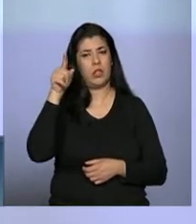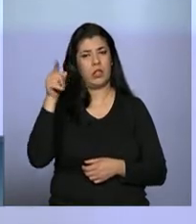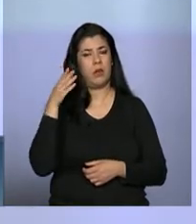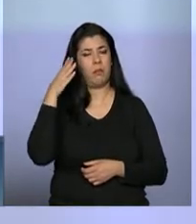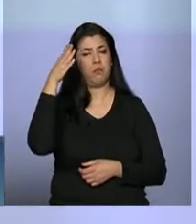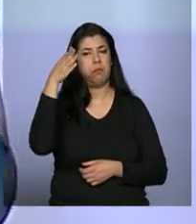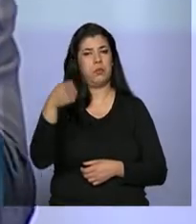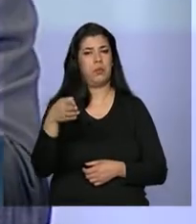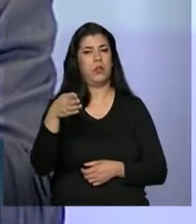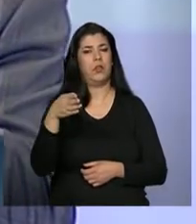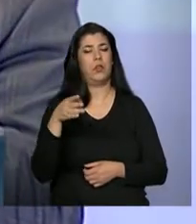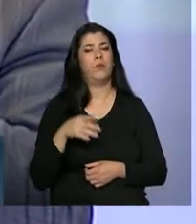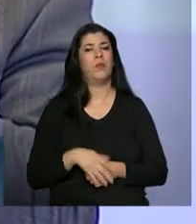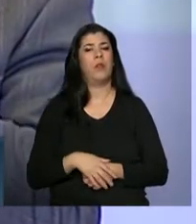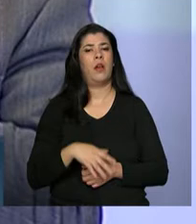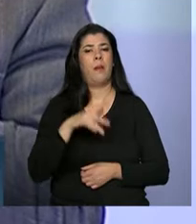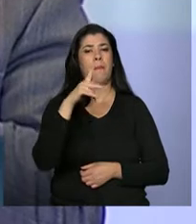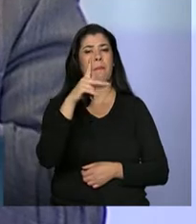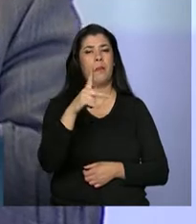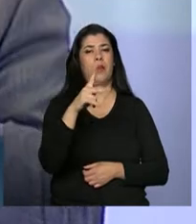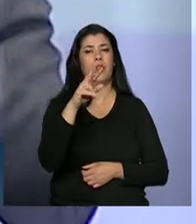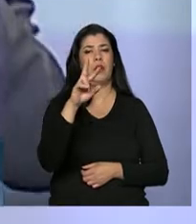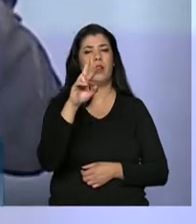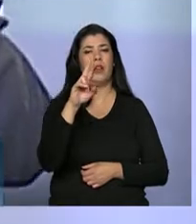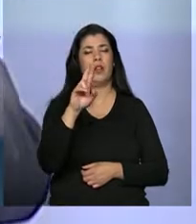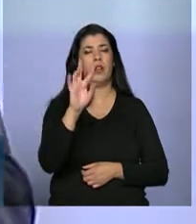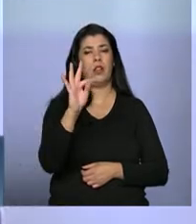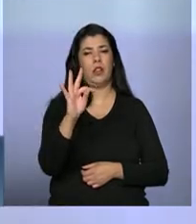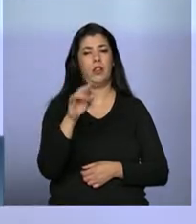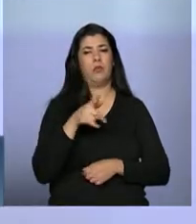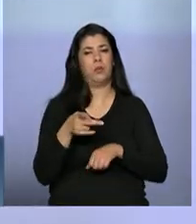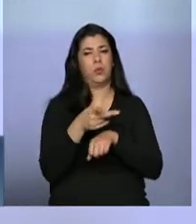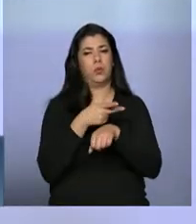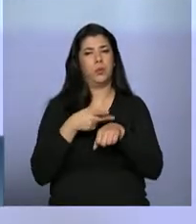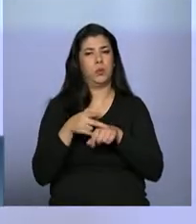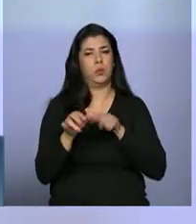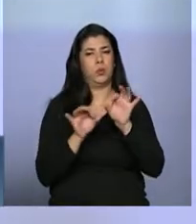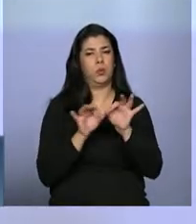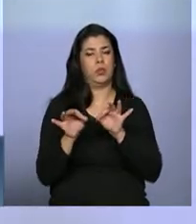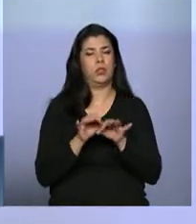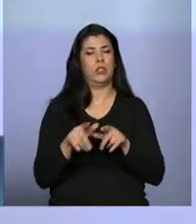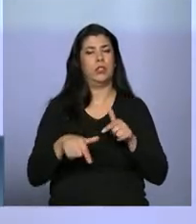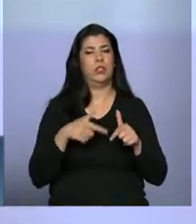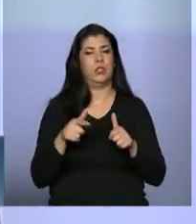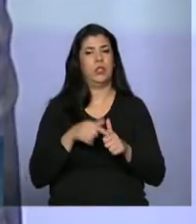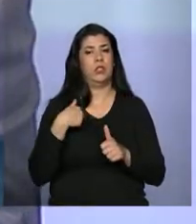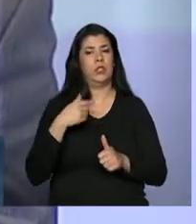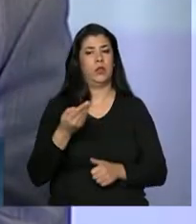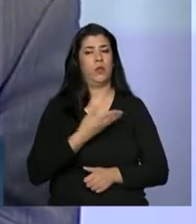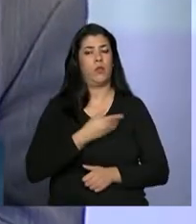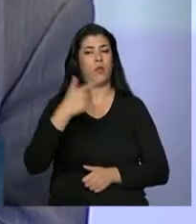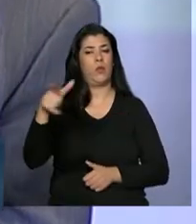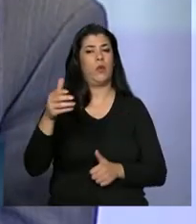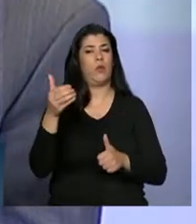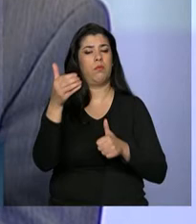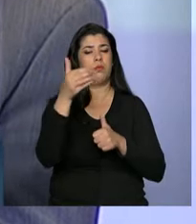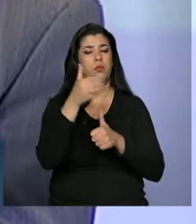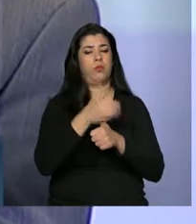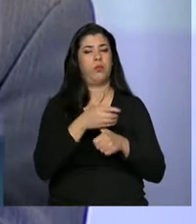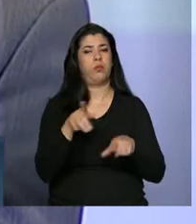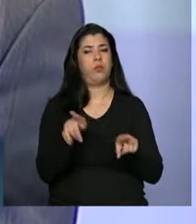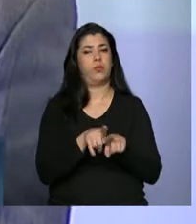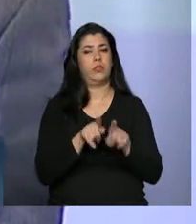onde eu exerci o cargo de procurador-chefe e Luerci era o meu vício, meu substituto, meu parceiro